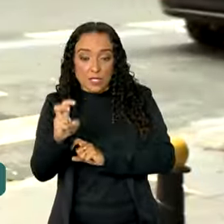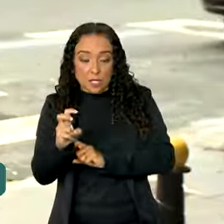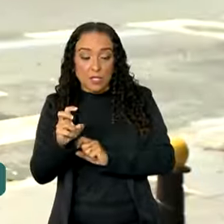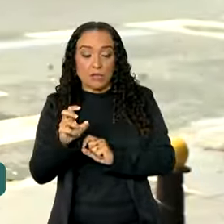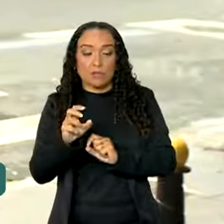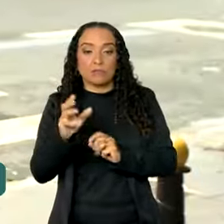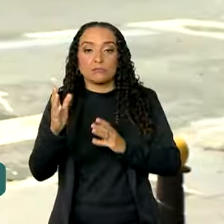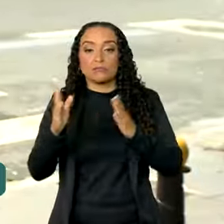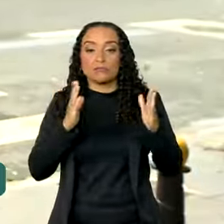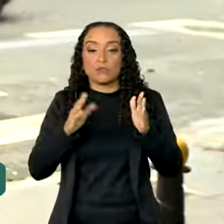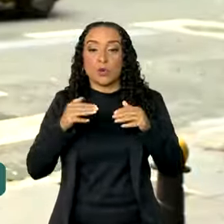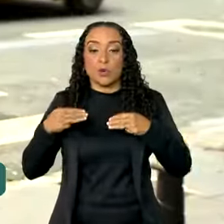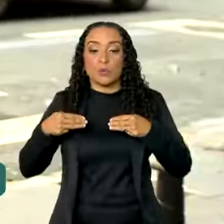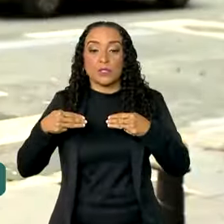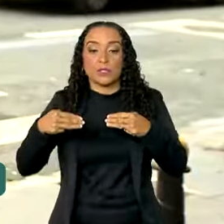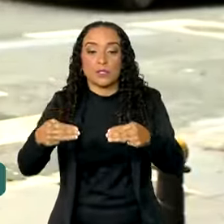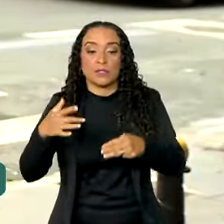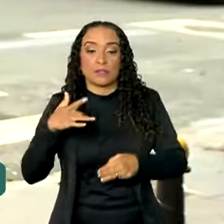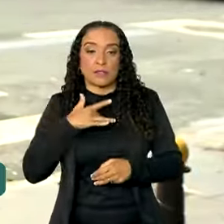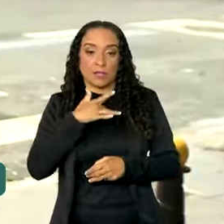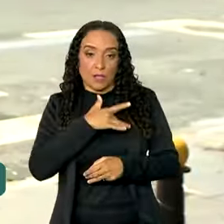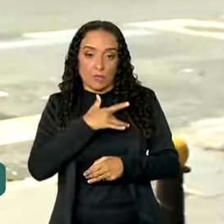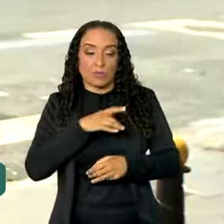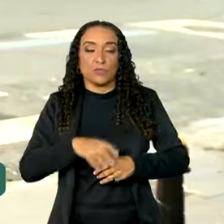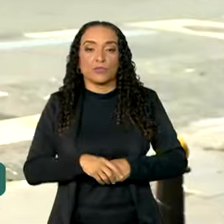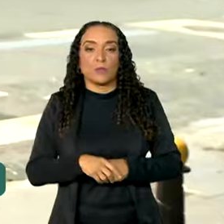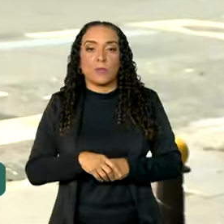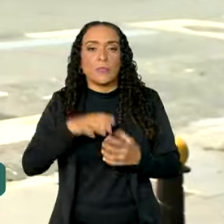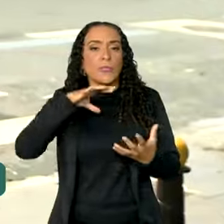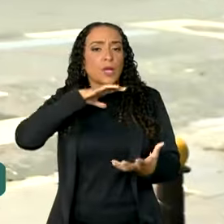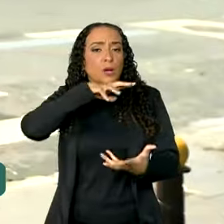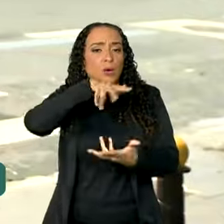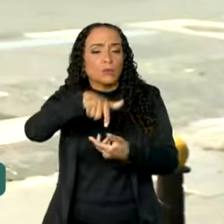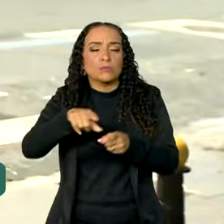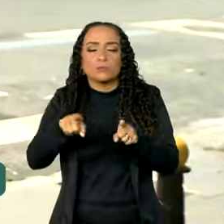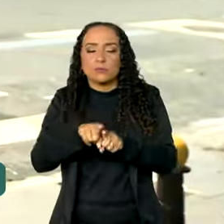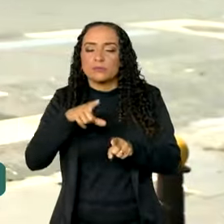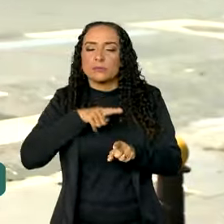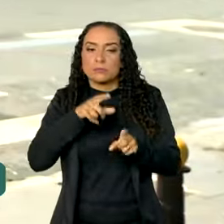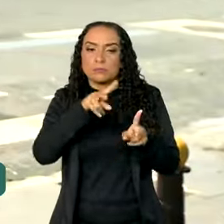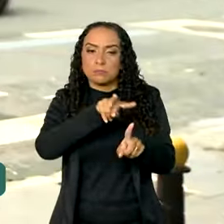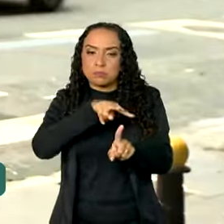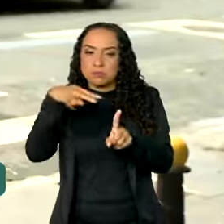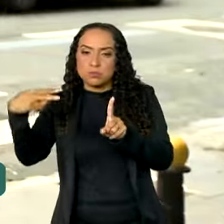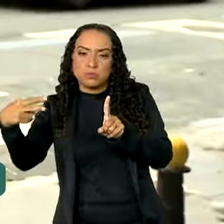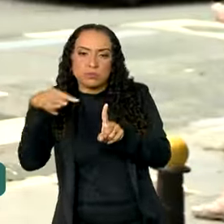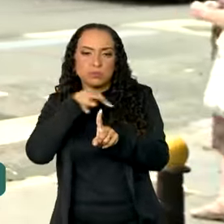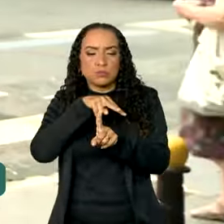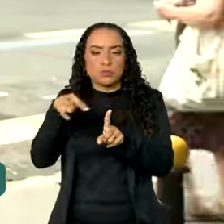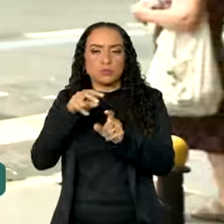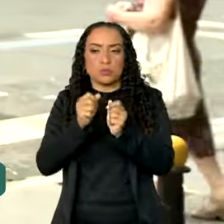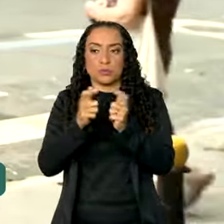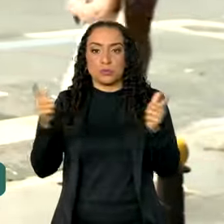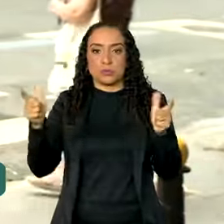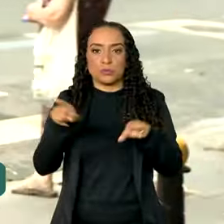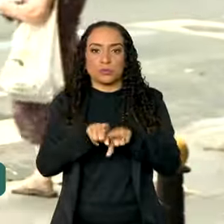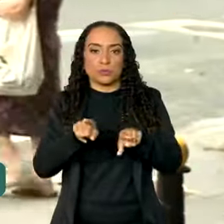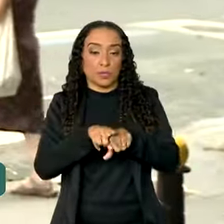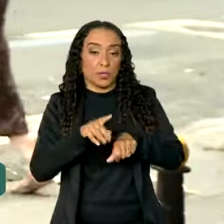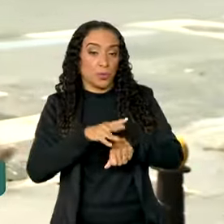de acordo com o Ministério da Saúde. O mundo inteiro também tem essa perspectiva de aumento de casos,